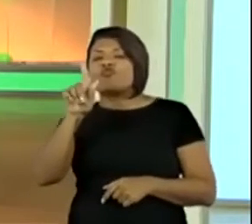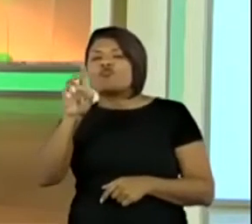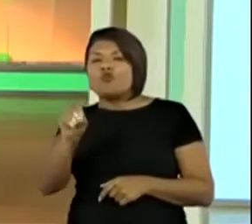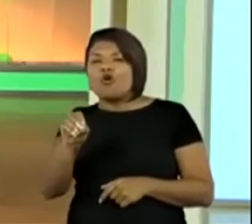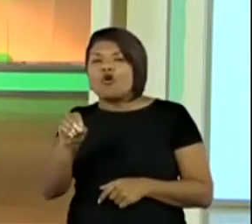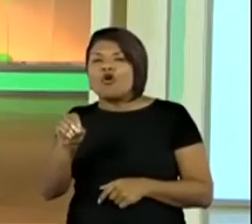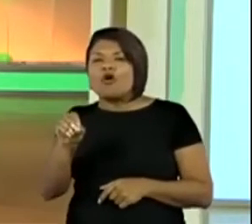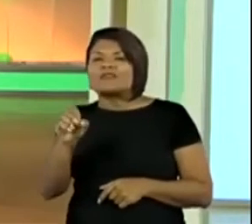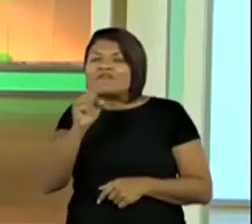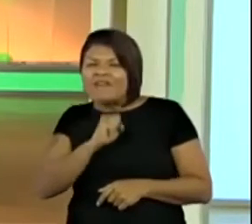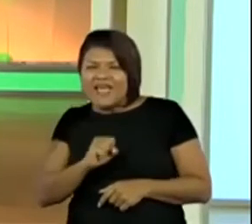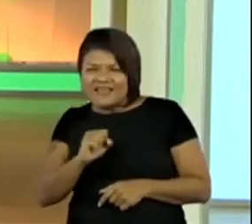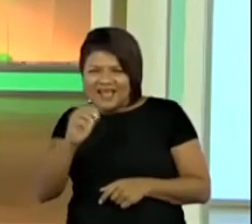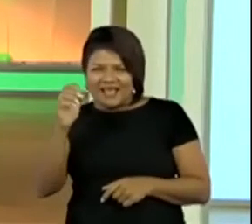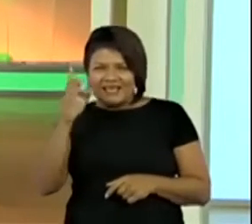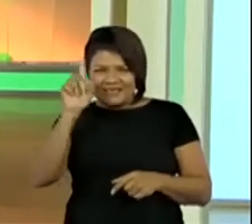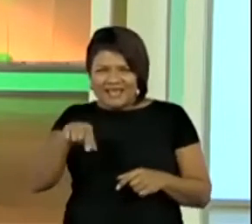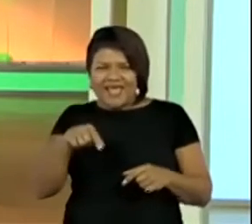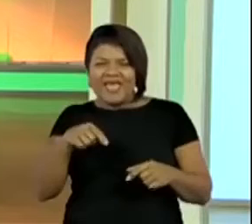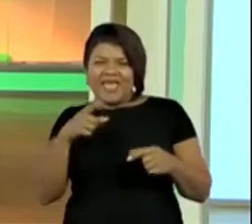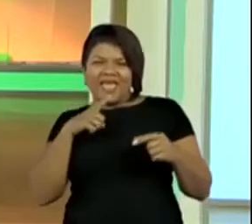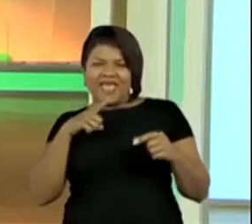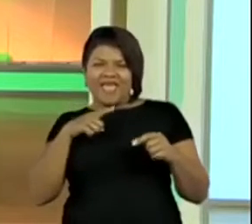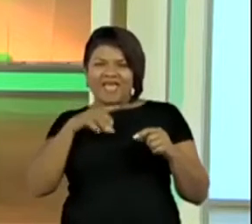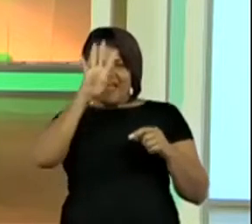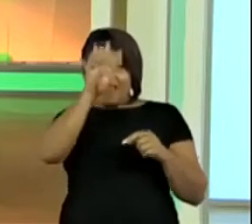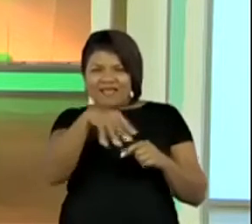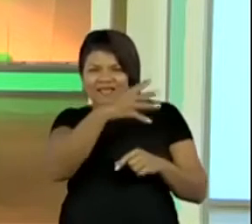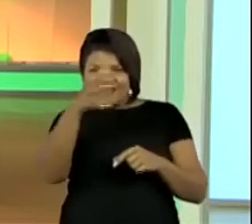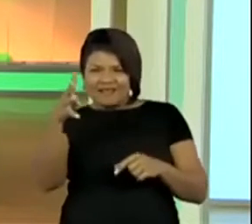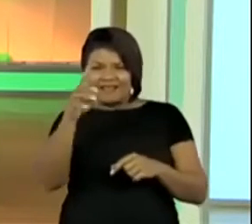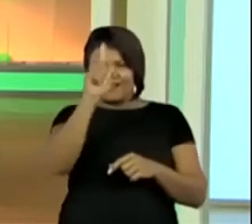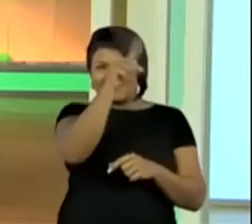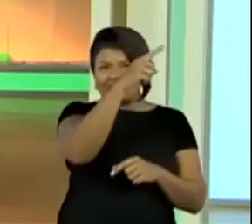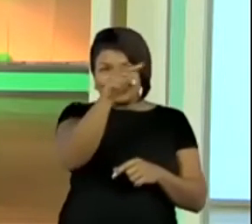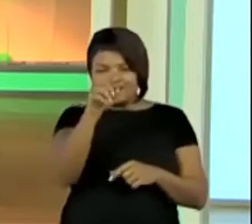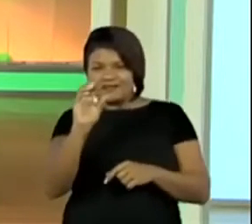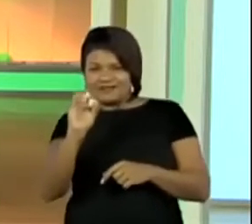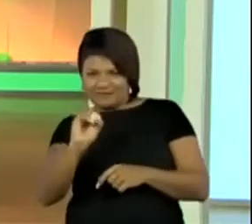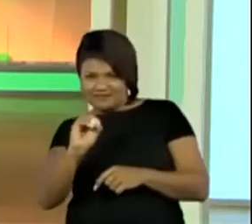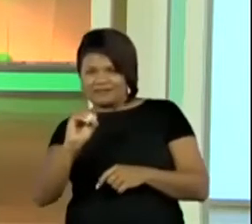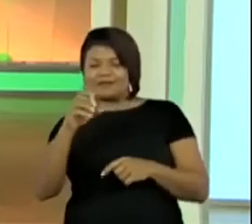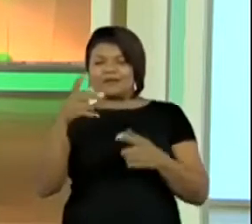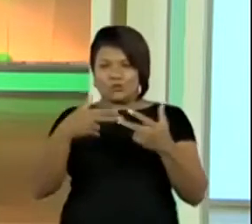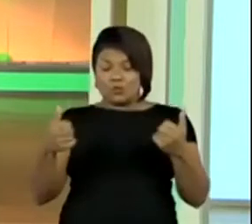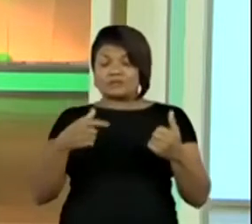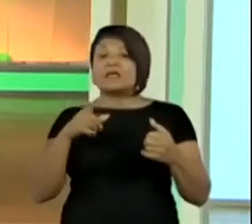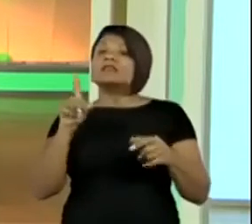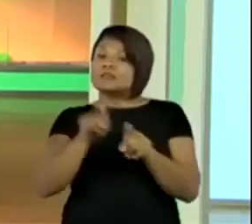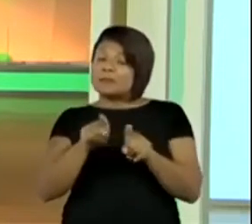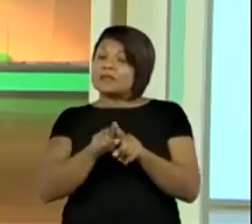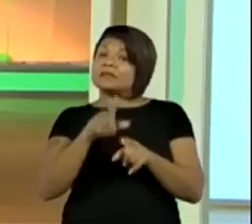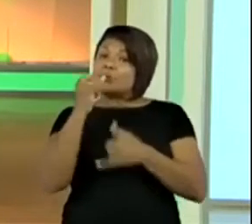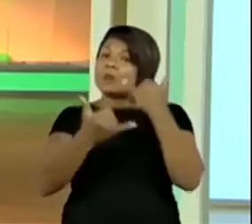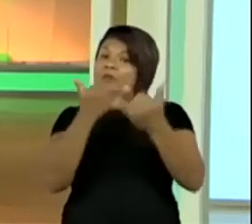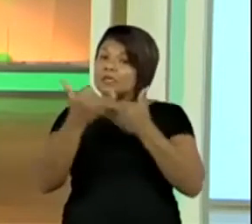Sishima, ou Sishima, que é um jogo africano. Vamos lá? Olha só.